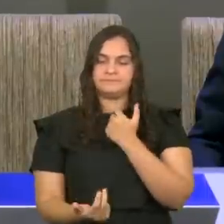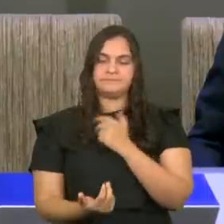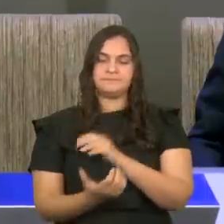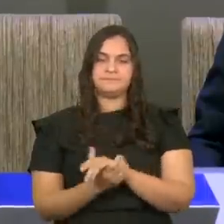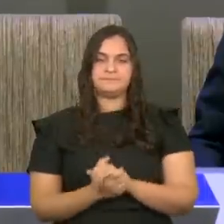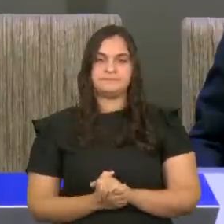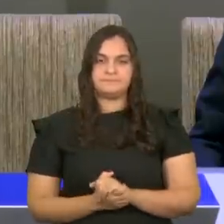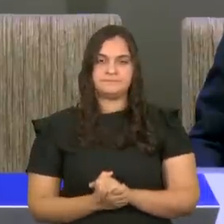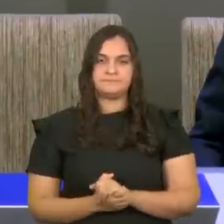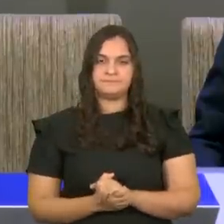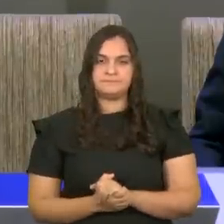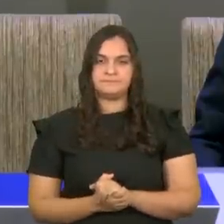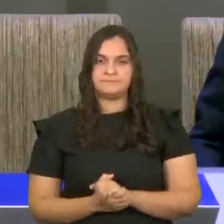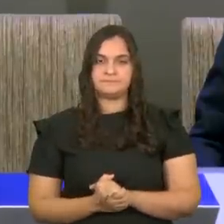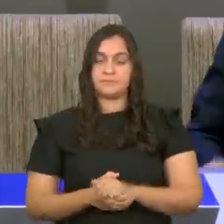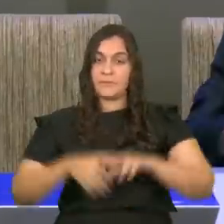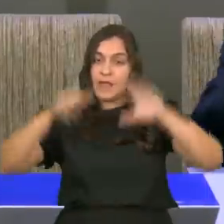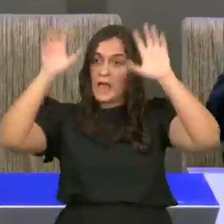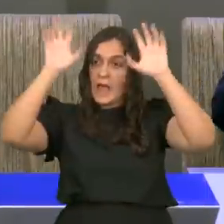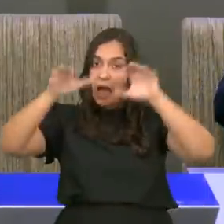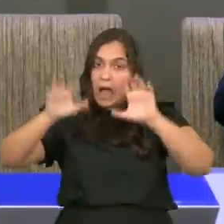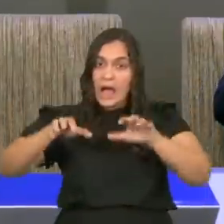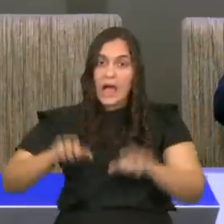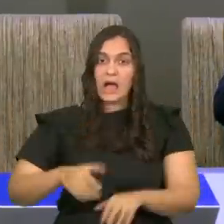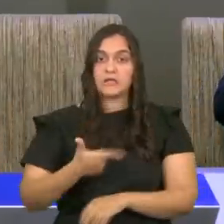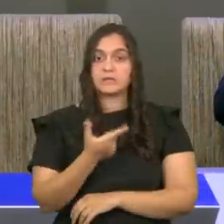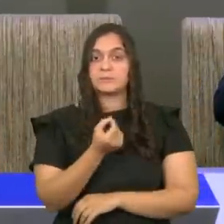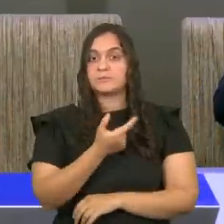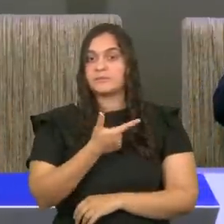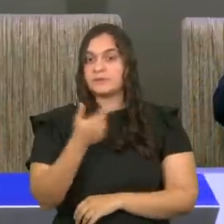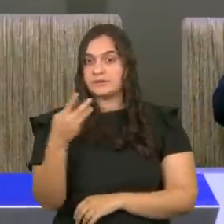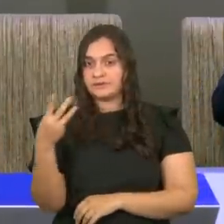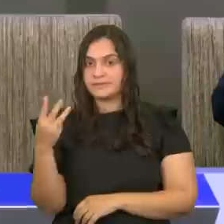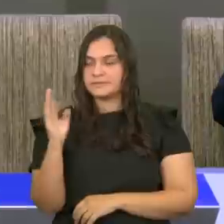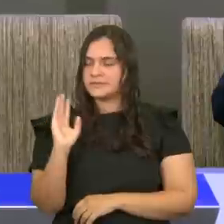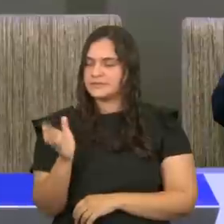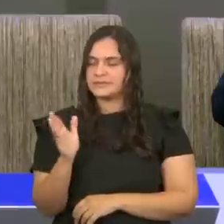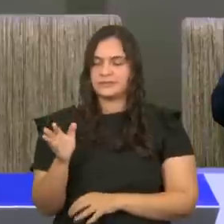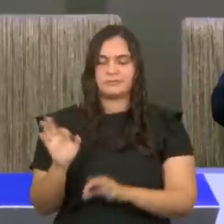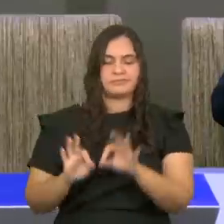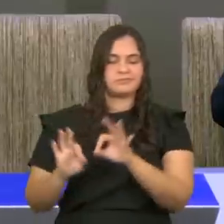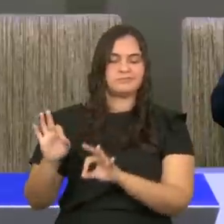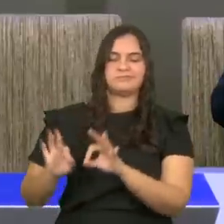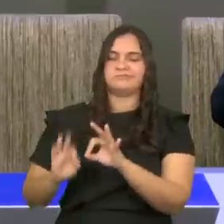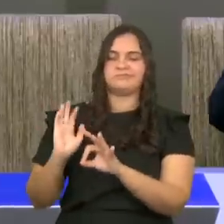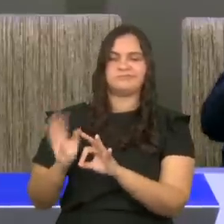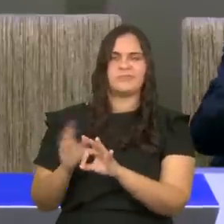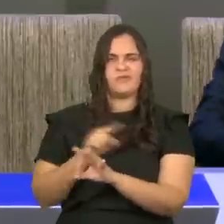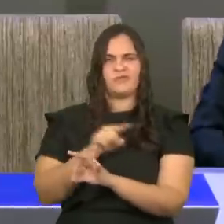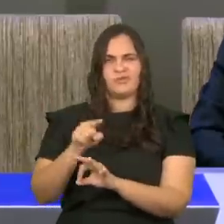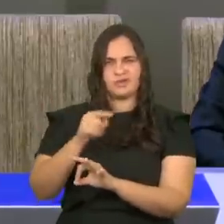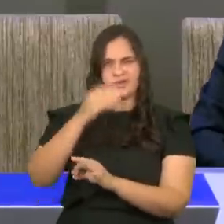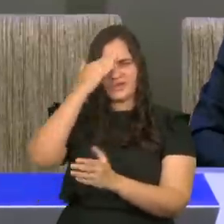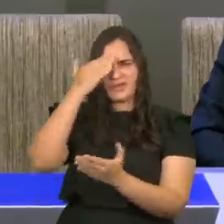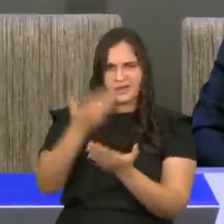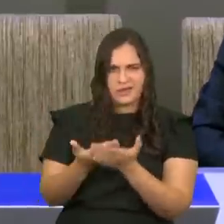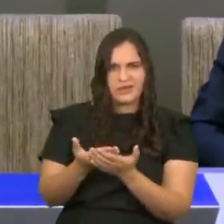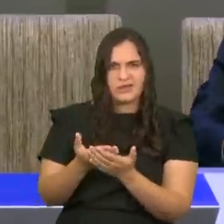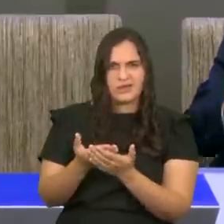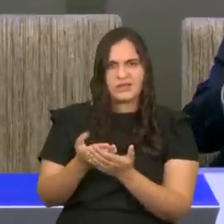A água, para 2023, já está separada. Quem crê, nesta palavra?